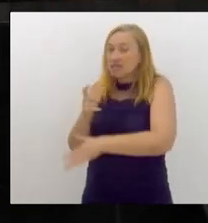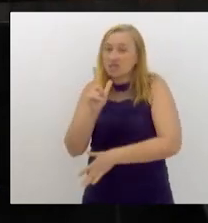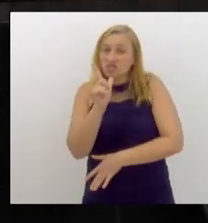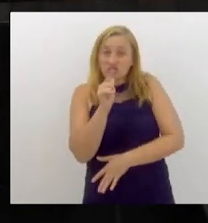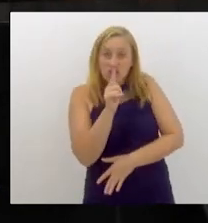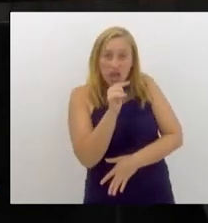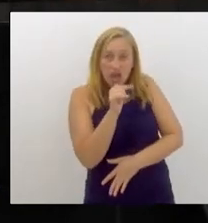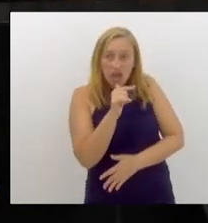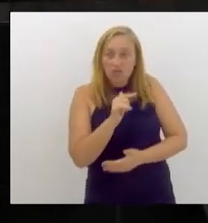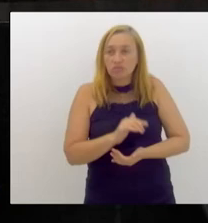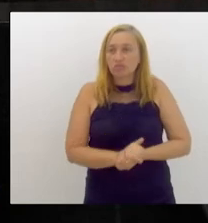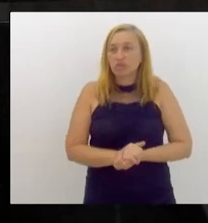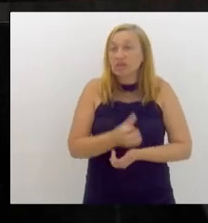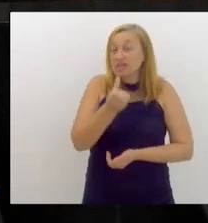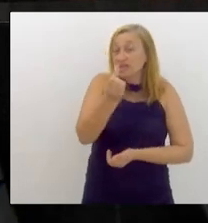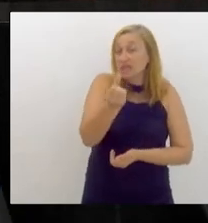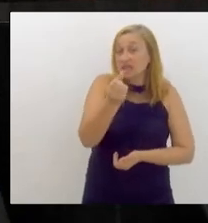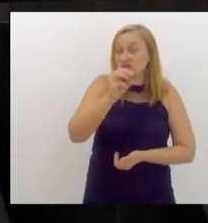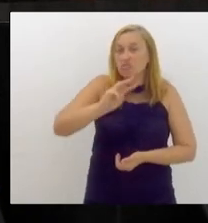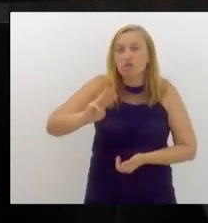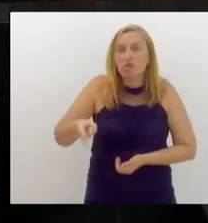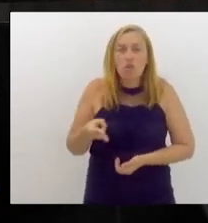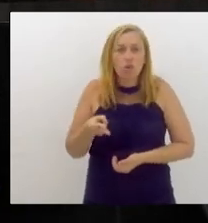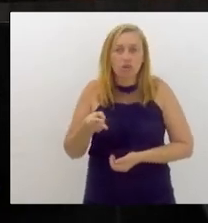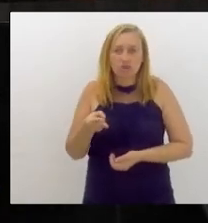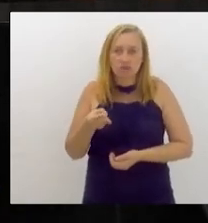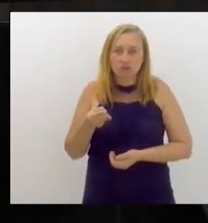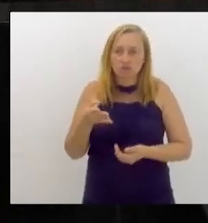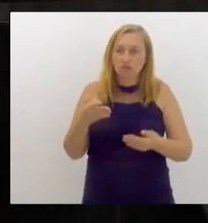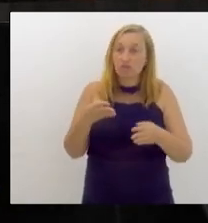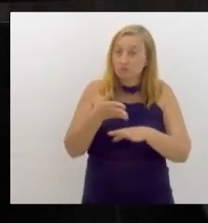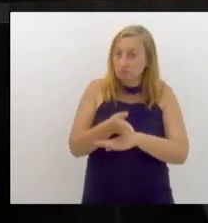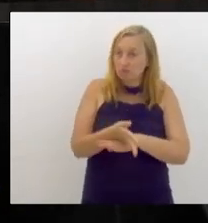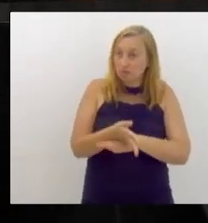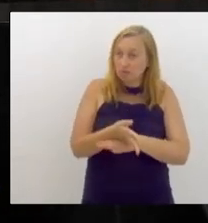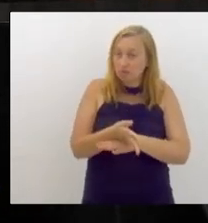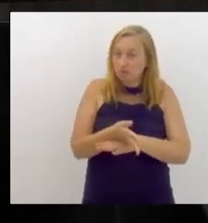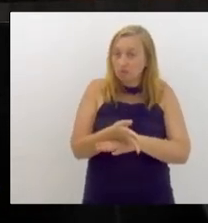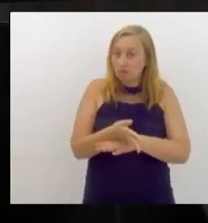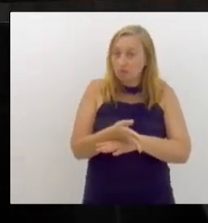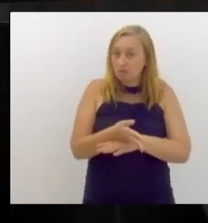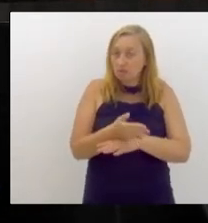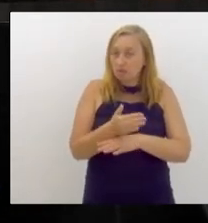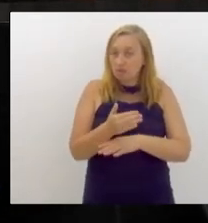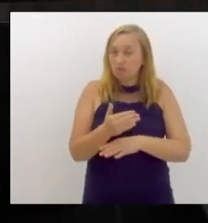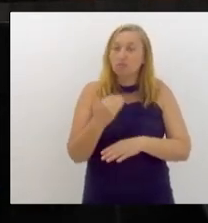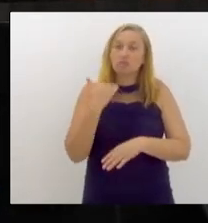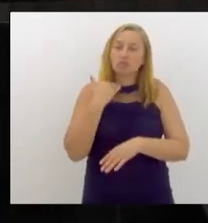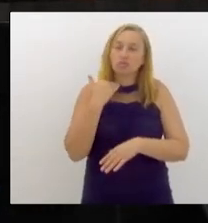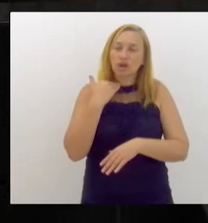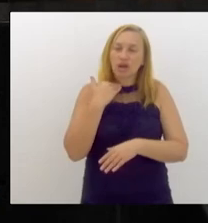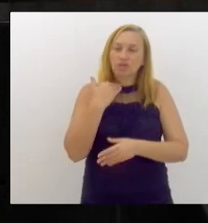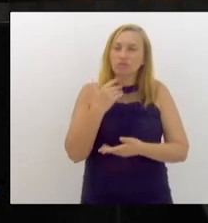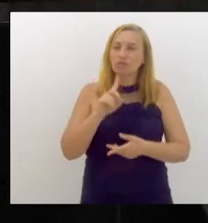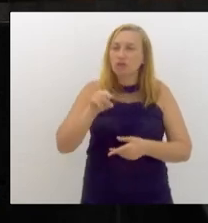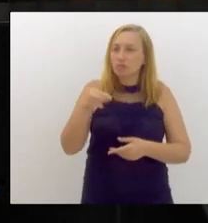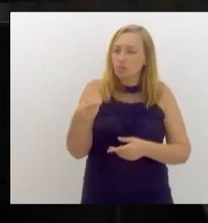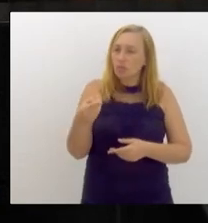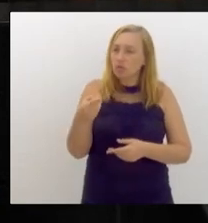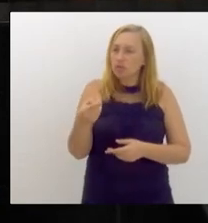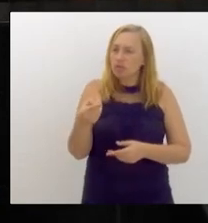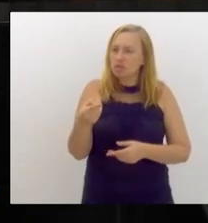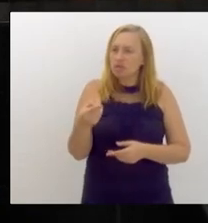foram R$ bilhões logo de cara que entrou no caixa e depois foi suplementando o